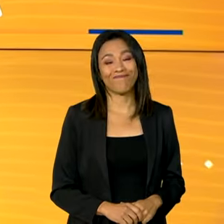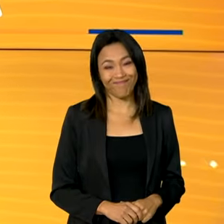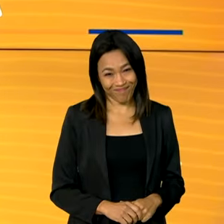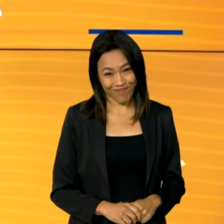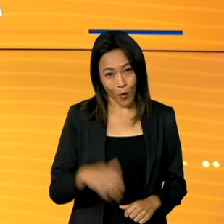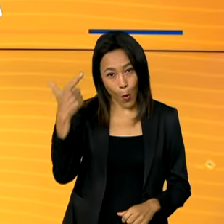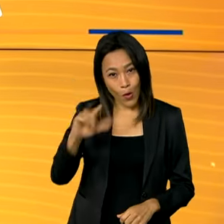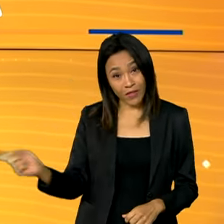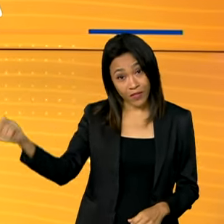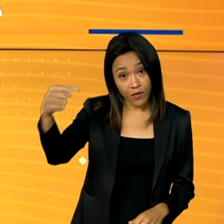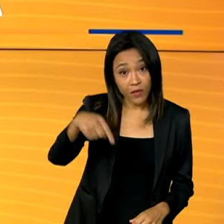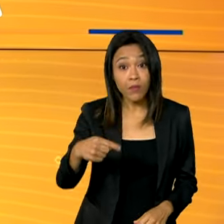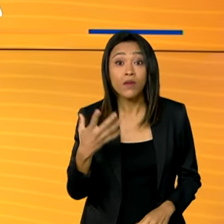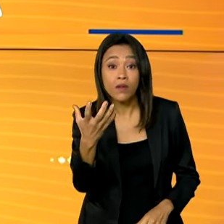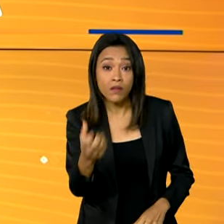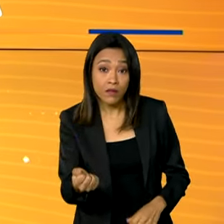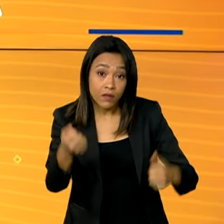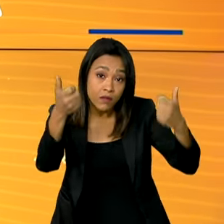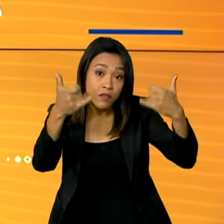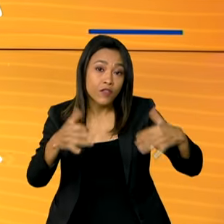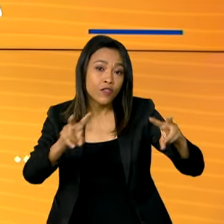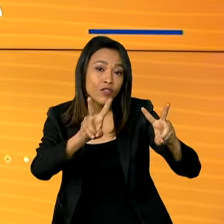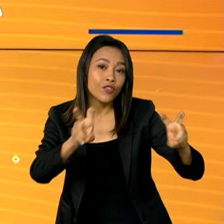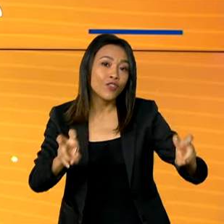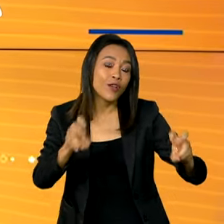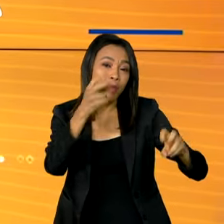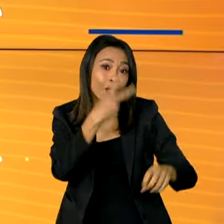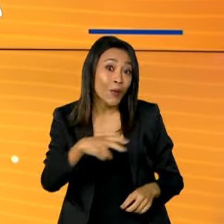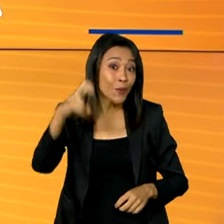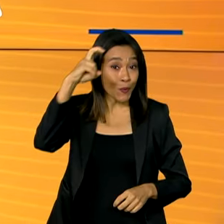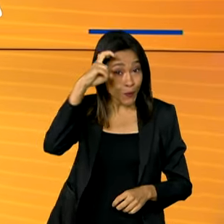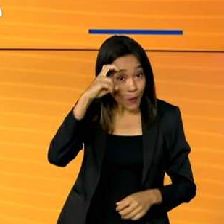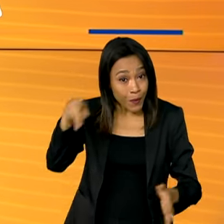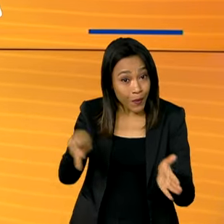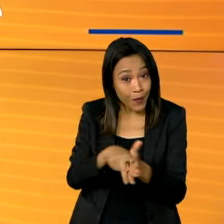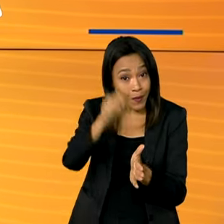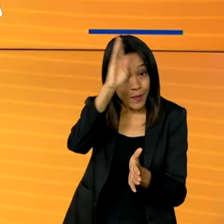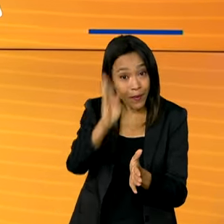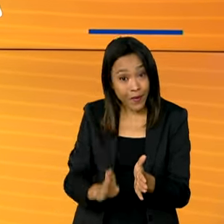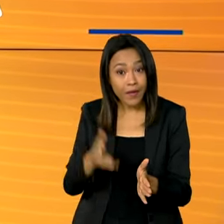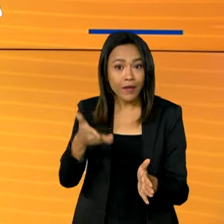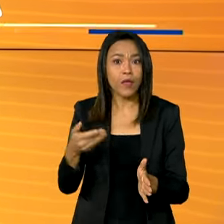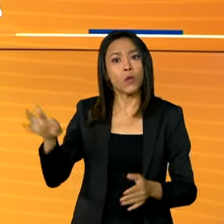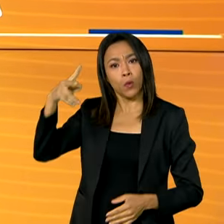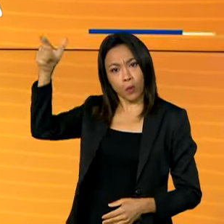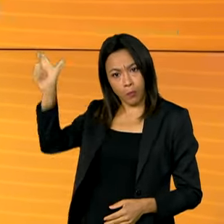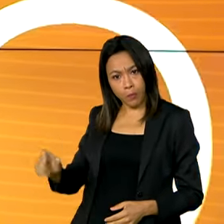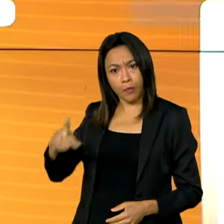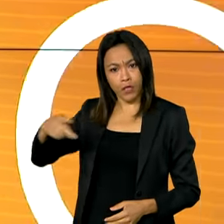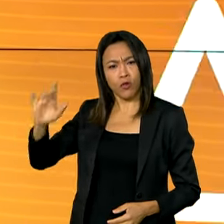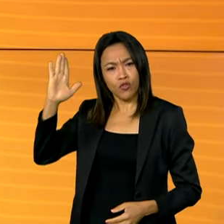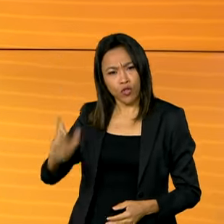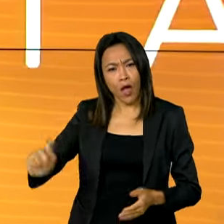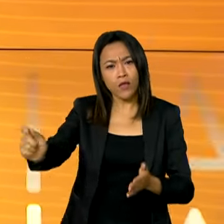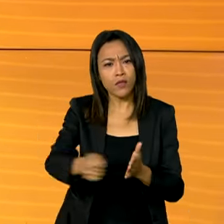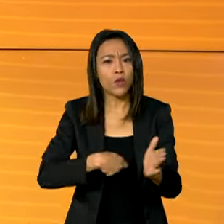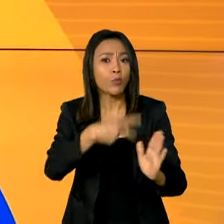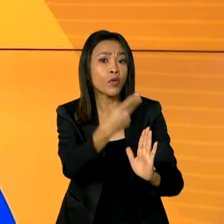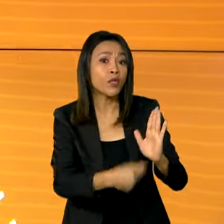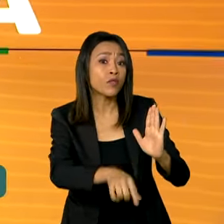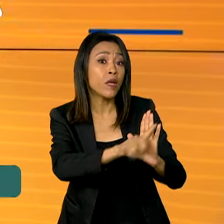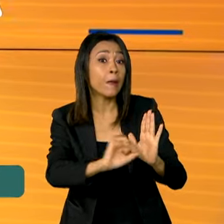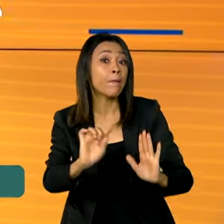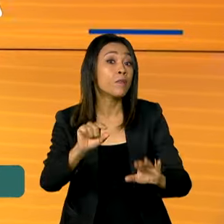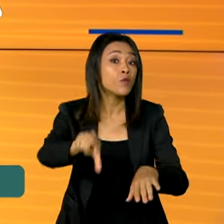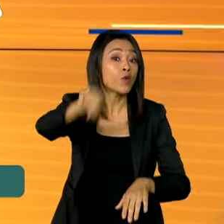Estamos de volta e vamos falar de cultura popular brasileira. O presidente Lula sancionou o projeto de lei que institui o 1º de